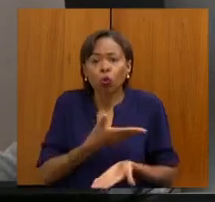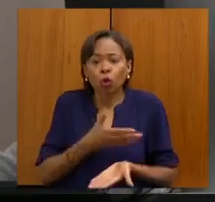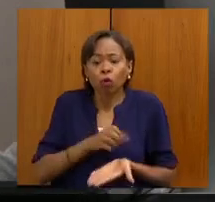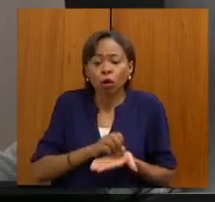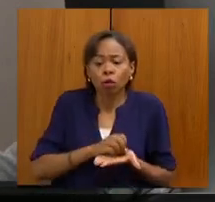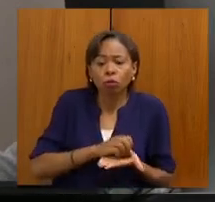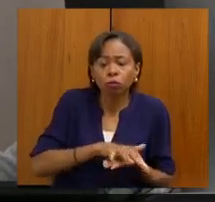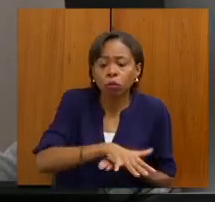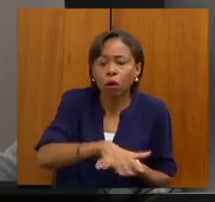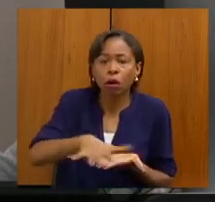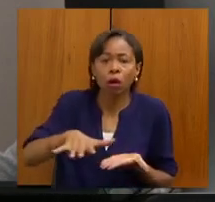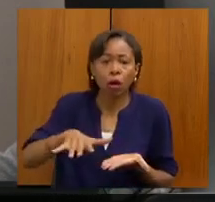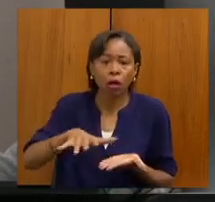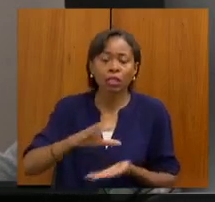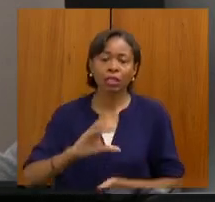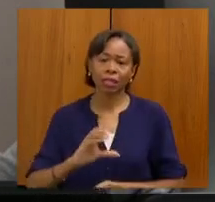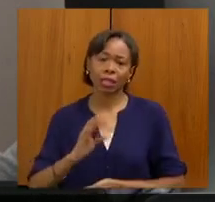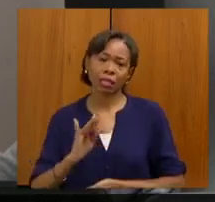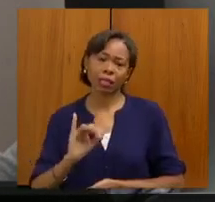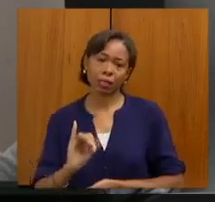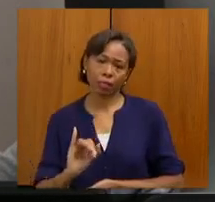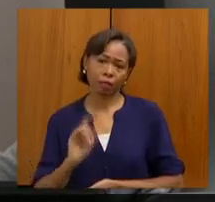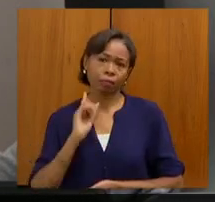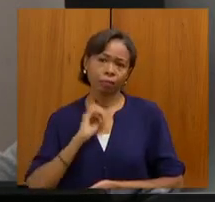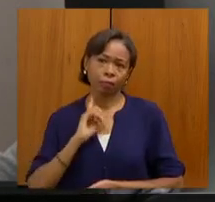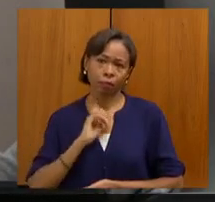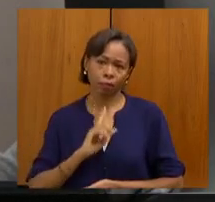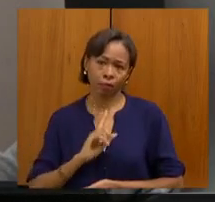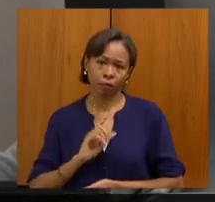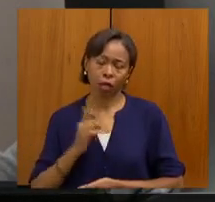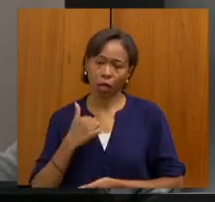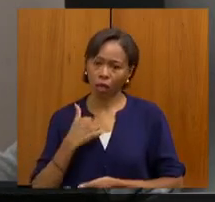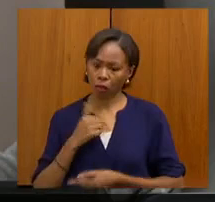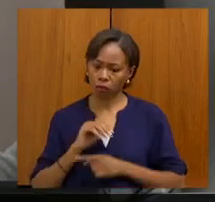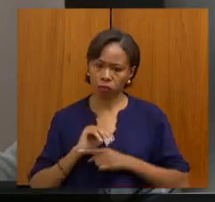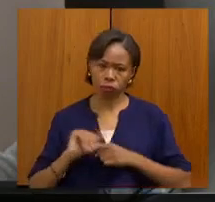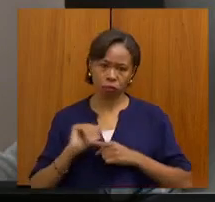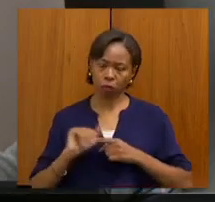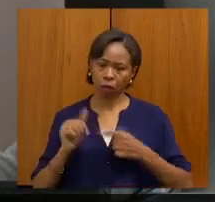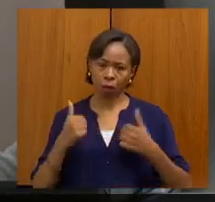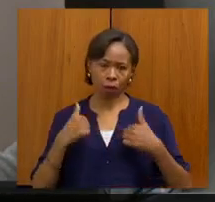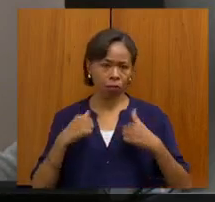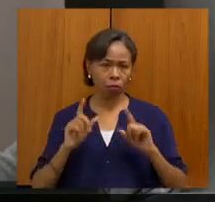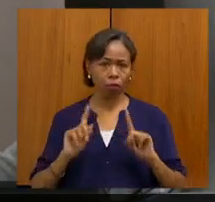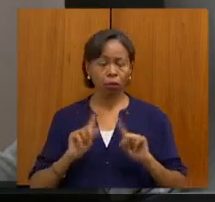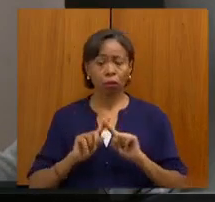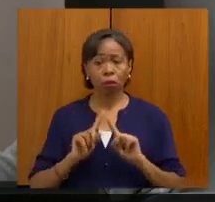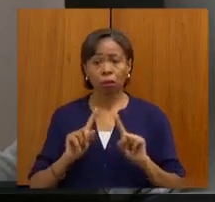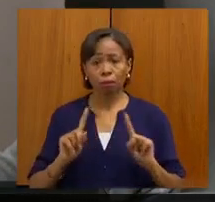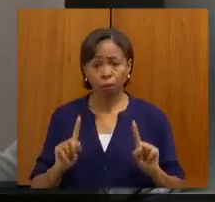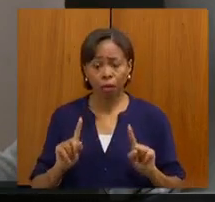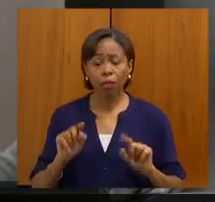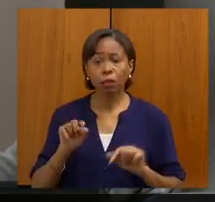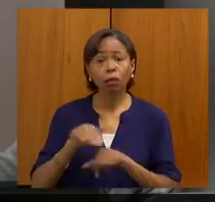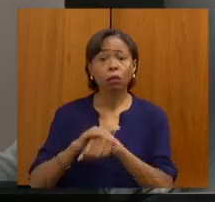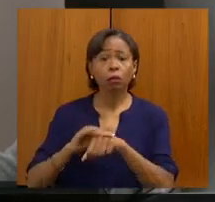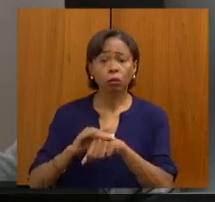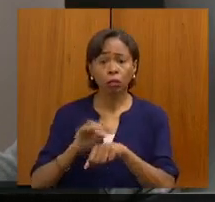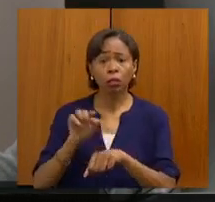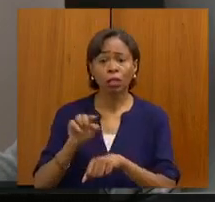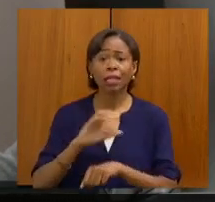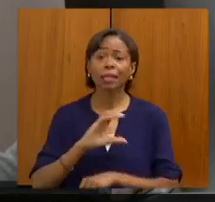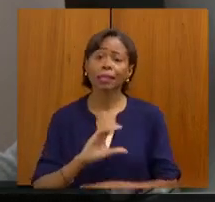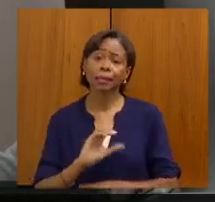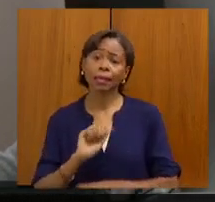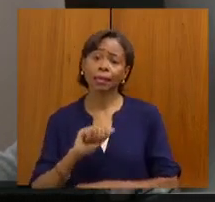Eu não estou aqui puxando a farinha para o meu pirão, mas discuti com o senhor também a questão de Campo Belo.